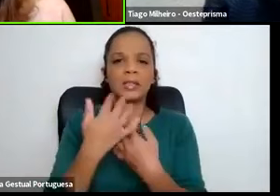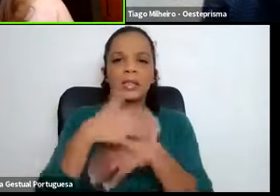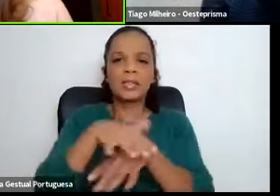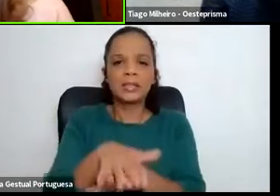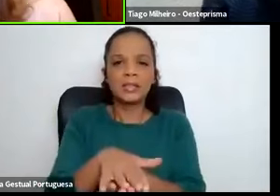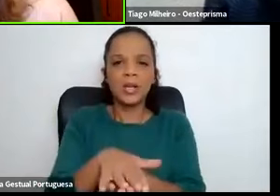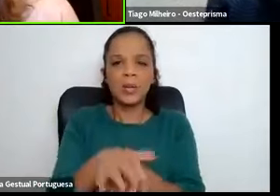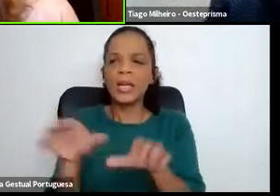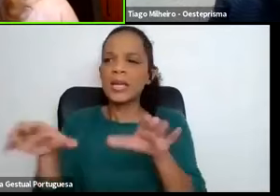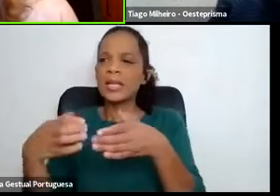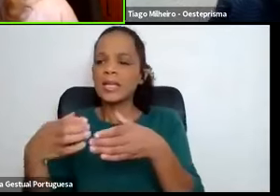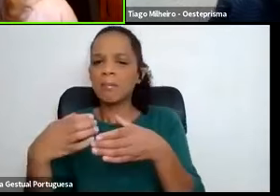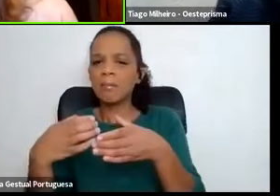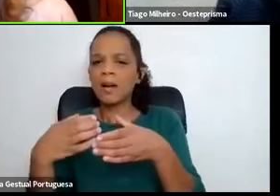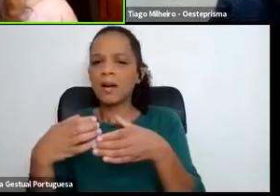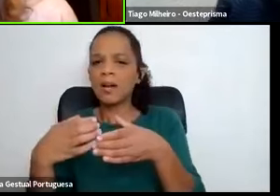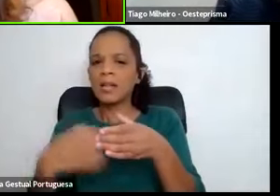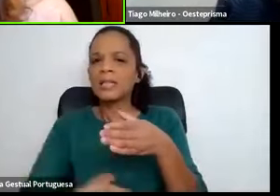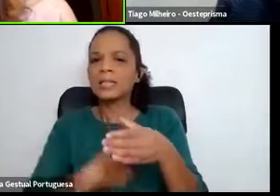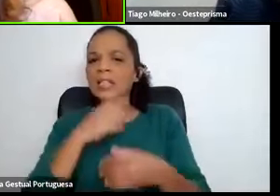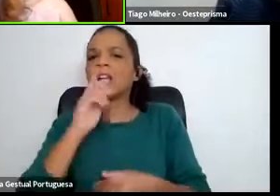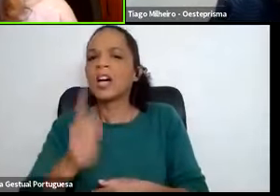reagiu? Sim.